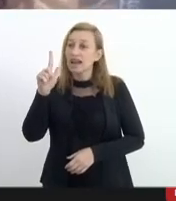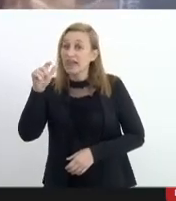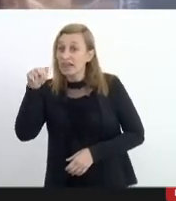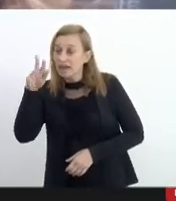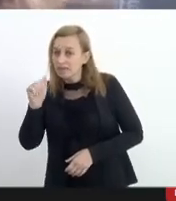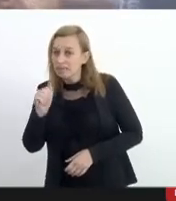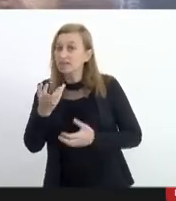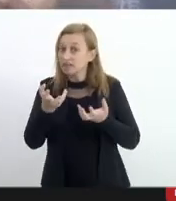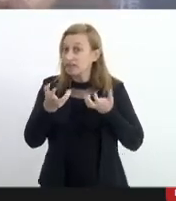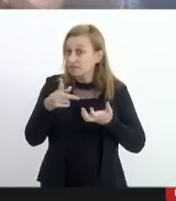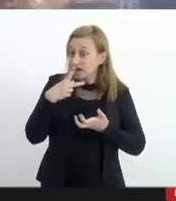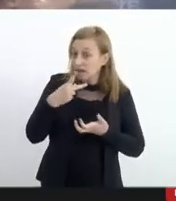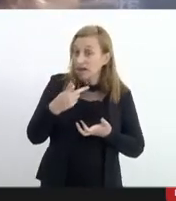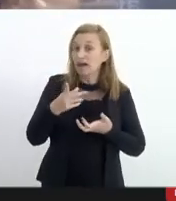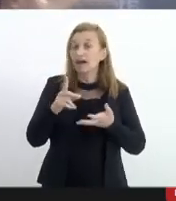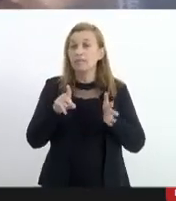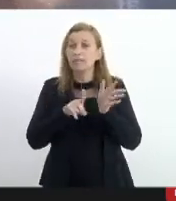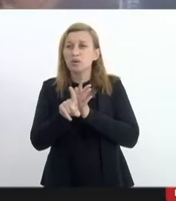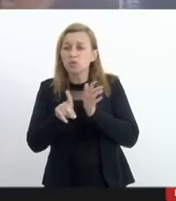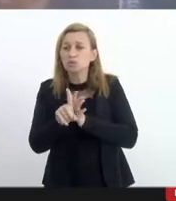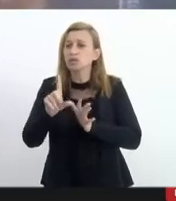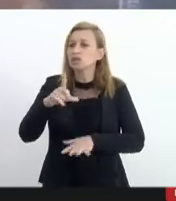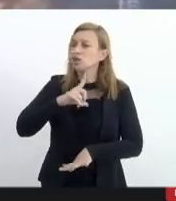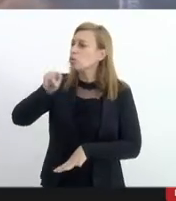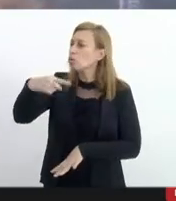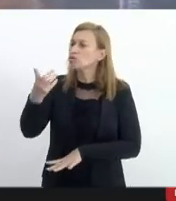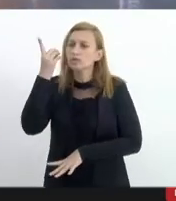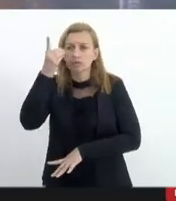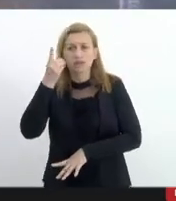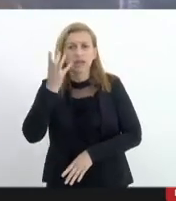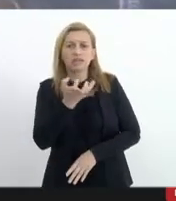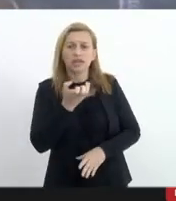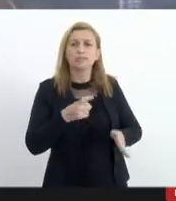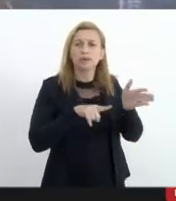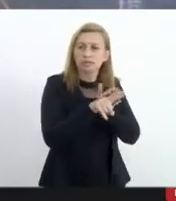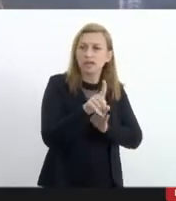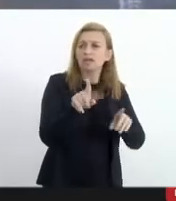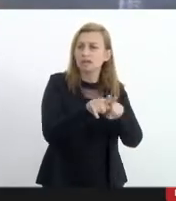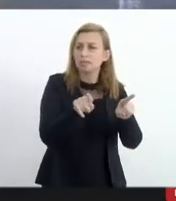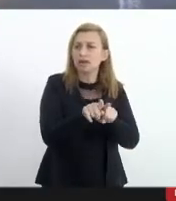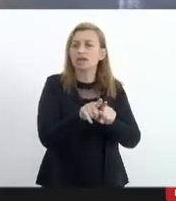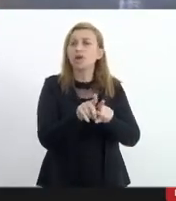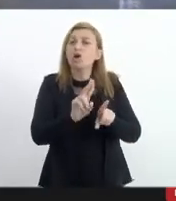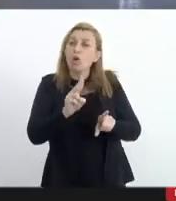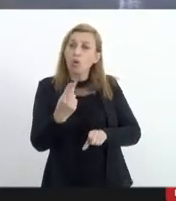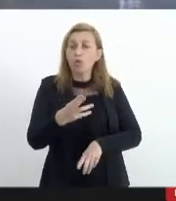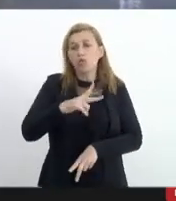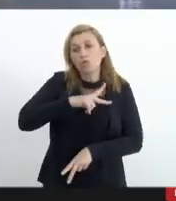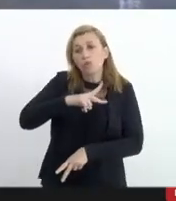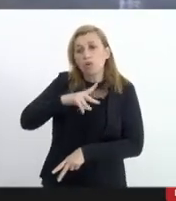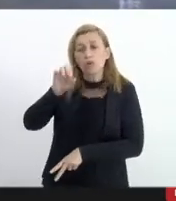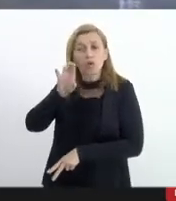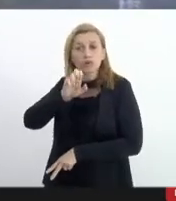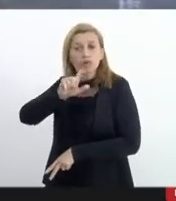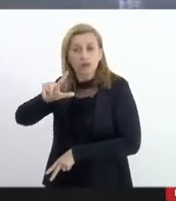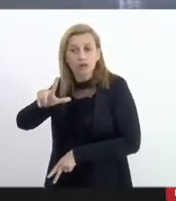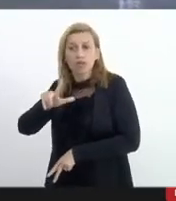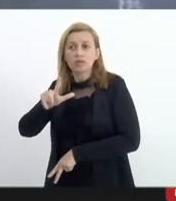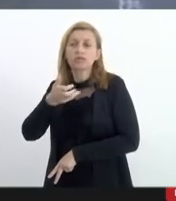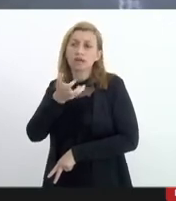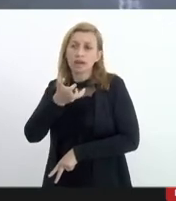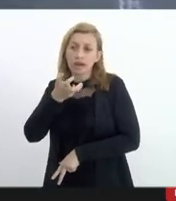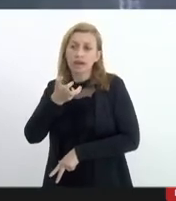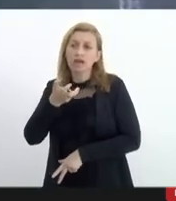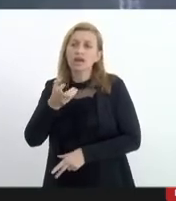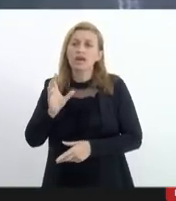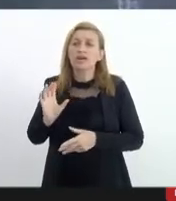pergunta se algum outro deputado que ainda se encontra presente quer trazer alguma reflexão ou se o próprio coronel blás quer